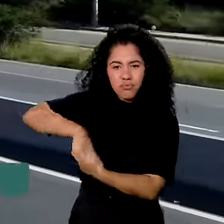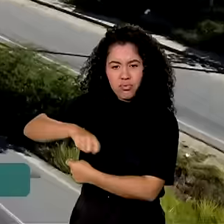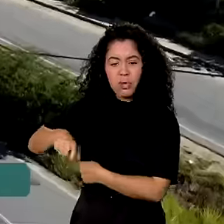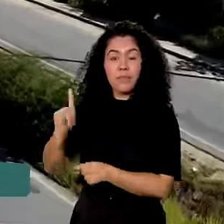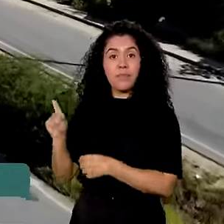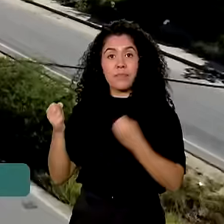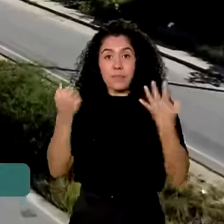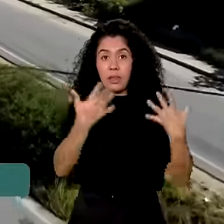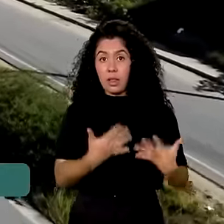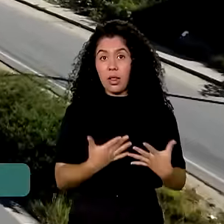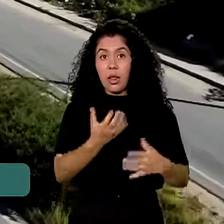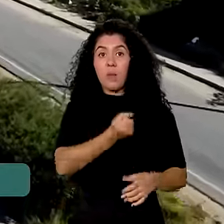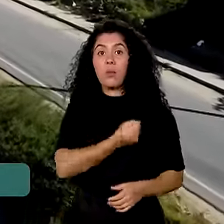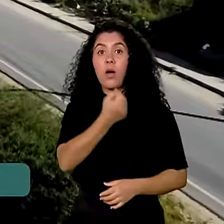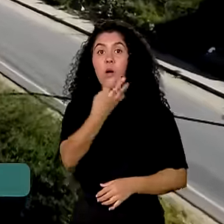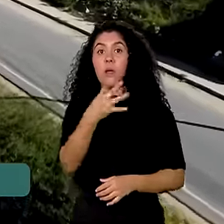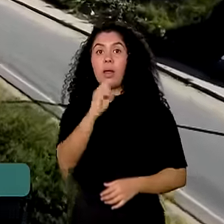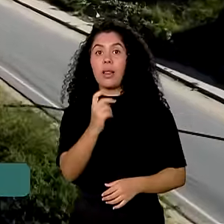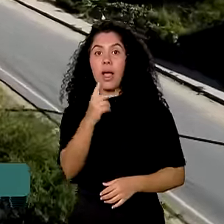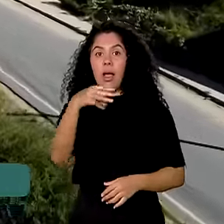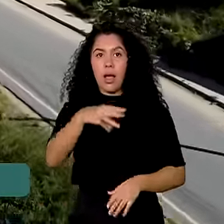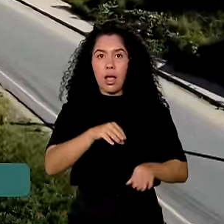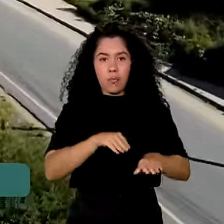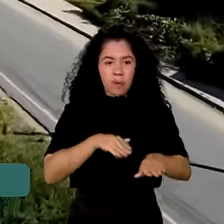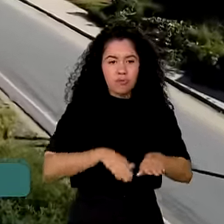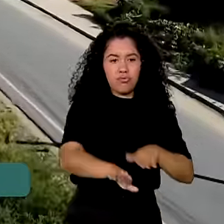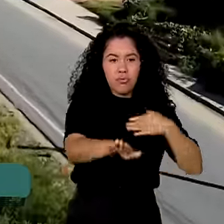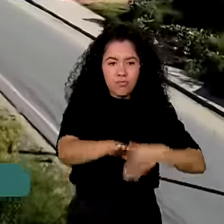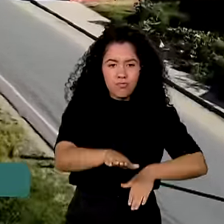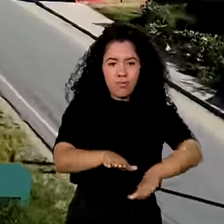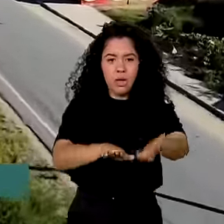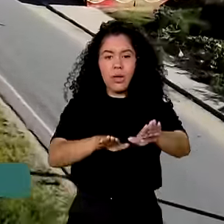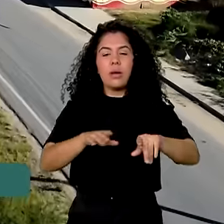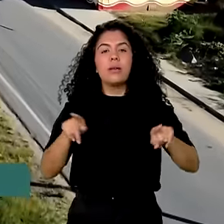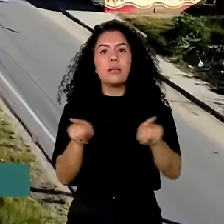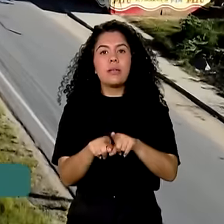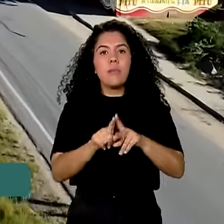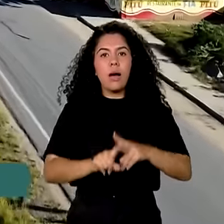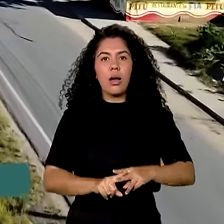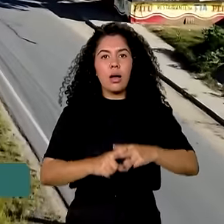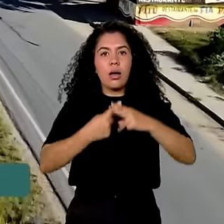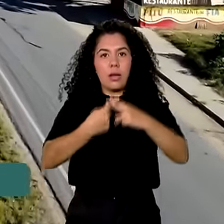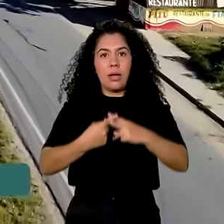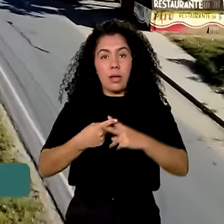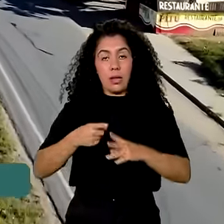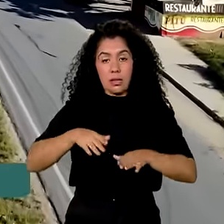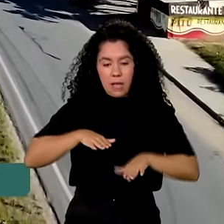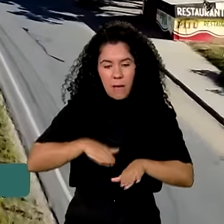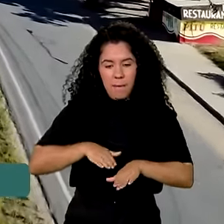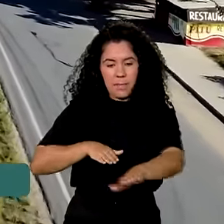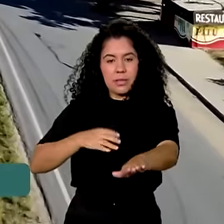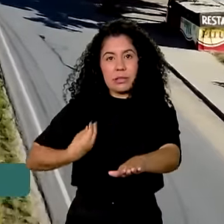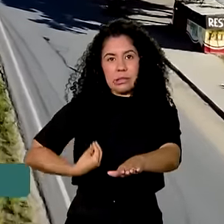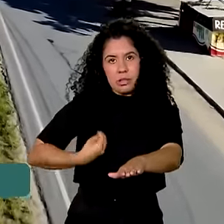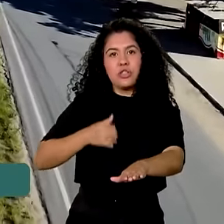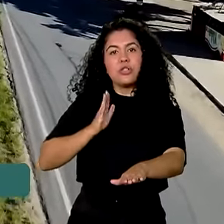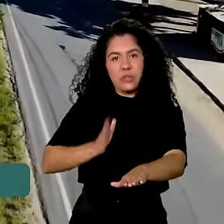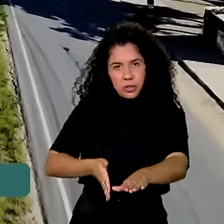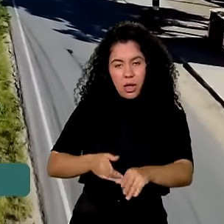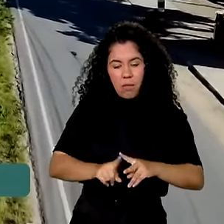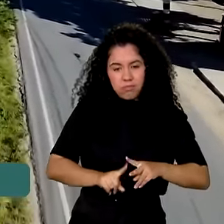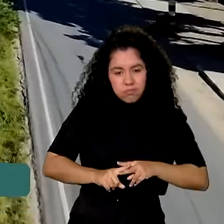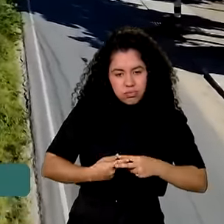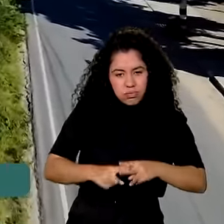de 40 quilômetros, a implantação de vias laterais e a restauração da pista existente. A construção de duas